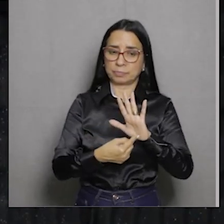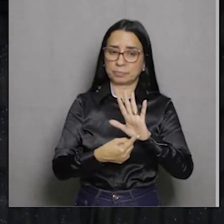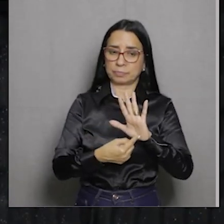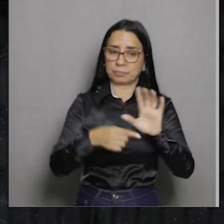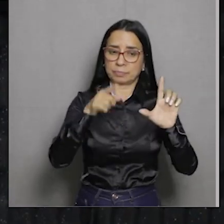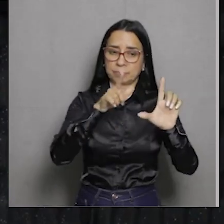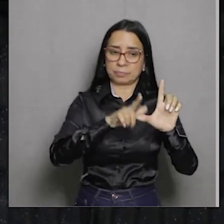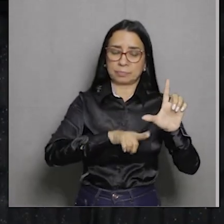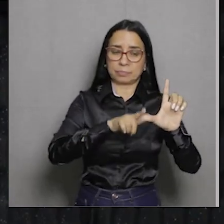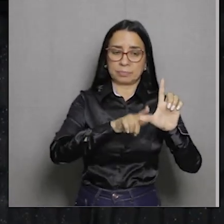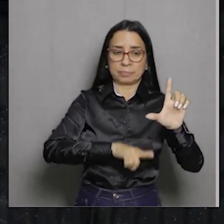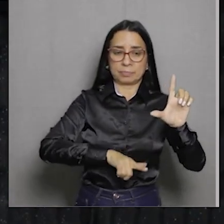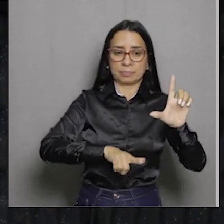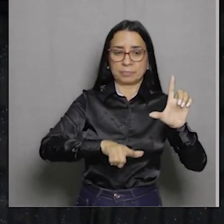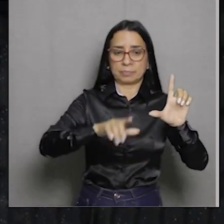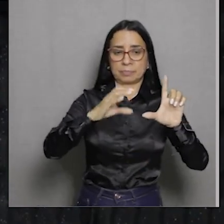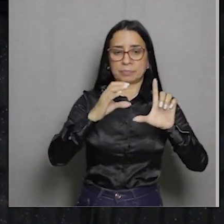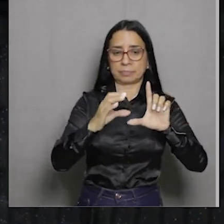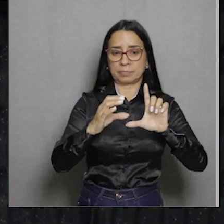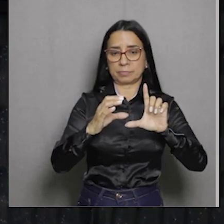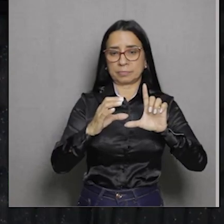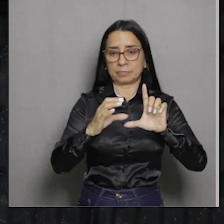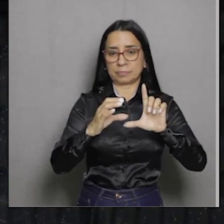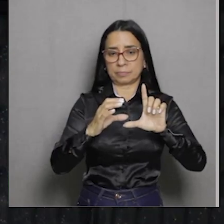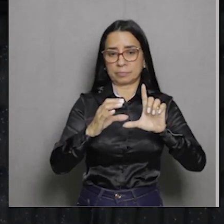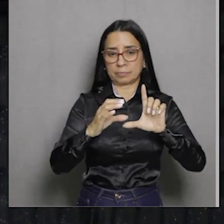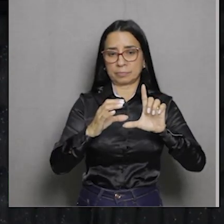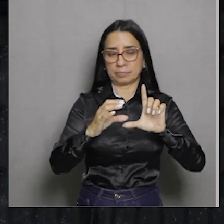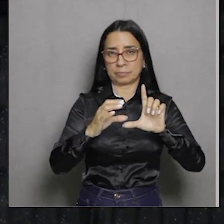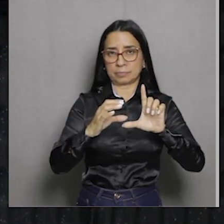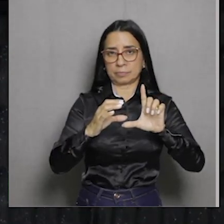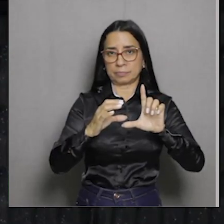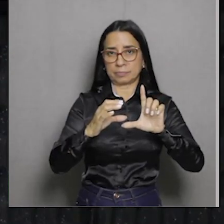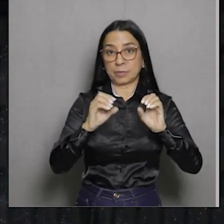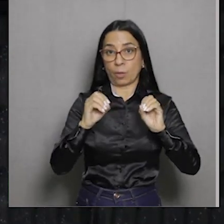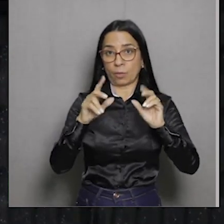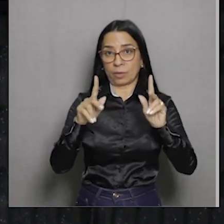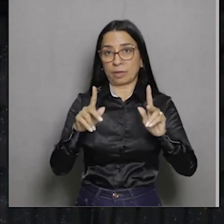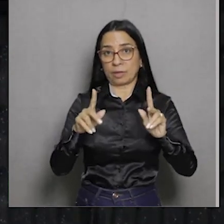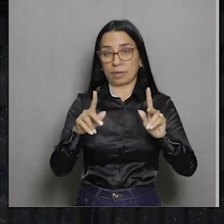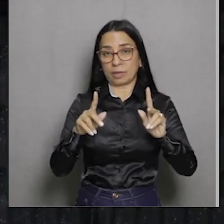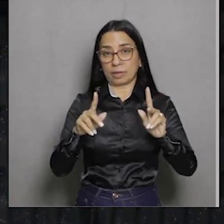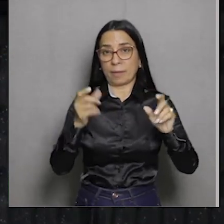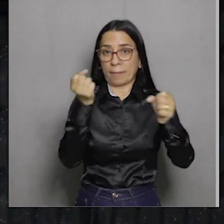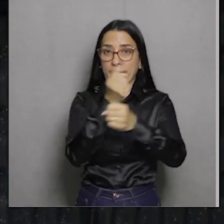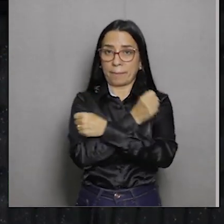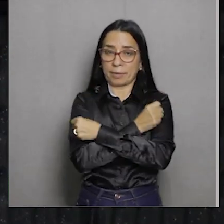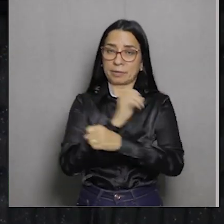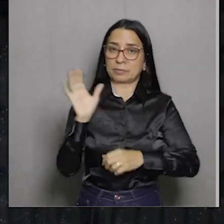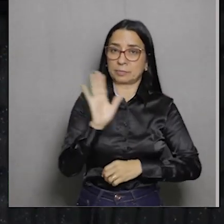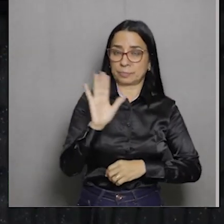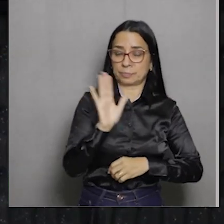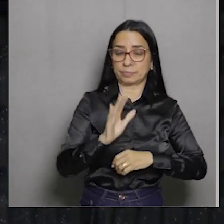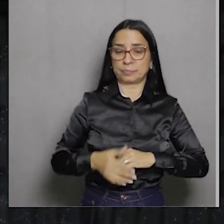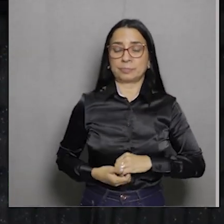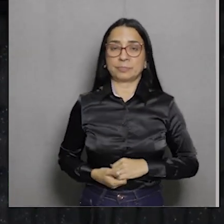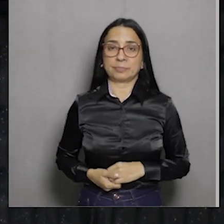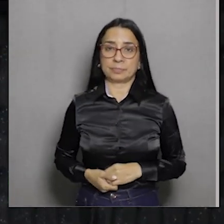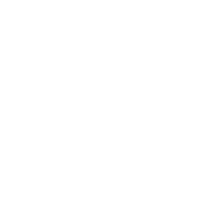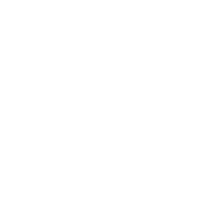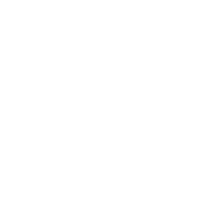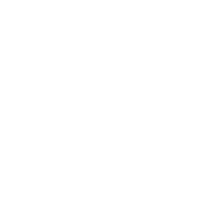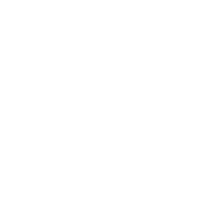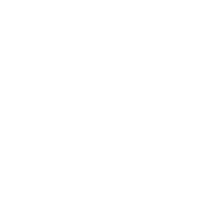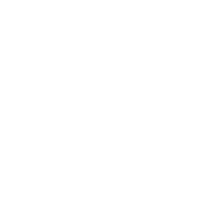Fragmentação no território submetido ao controle de Portugal. Resposta letra C. Ok galera? Um grande abraço e até o nosso próximo encontro. Valeu.